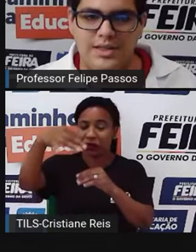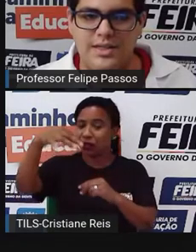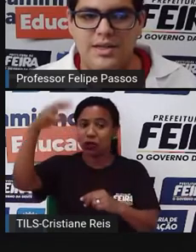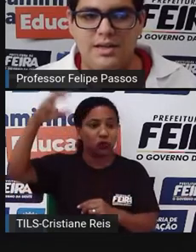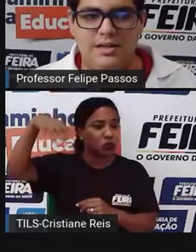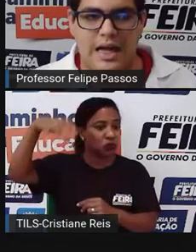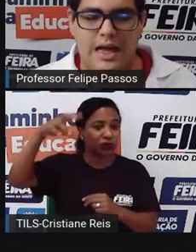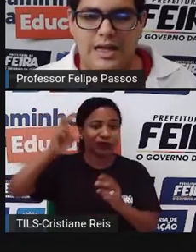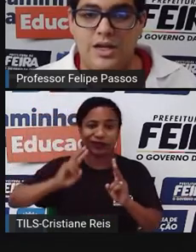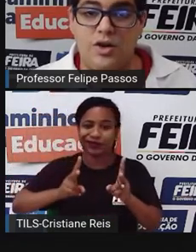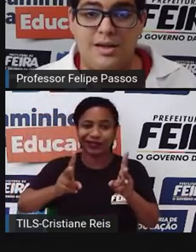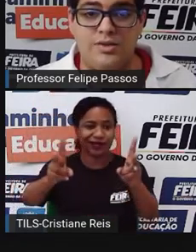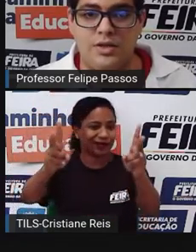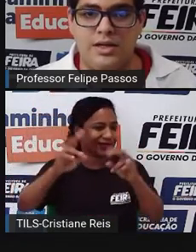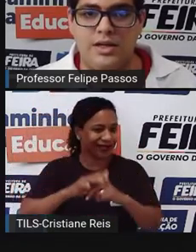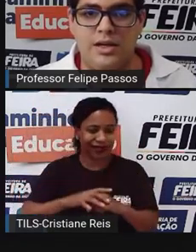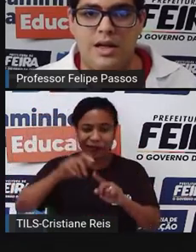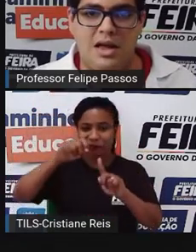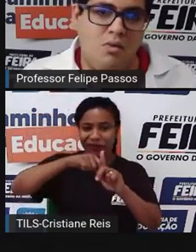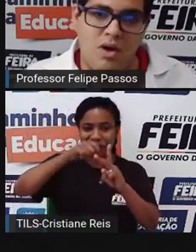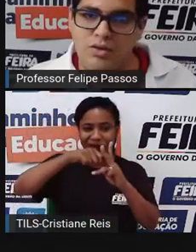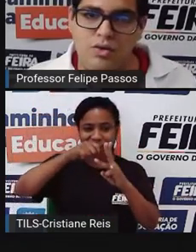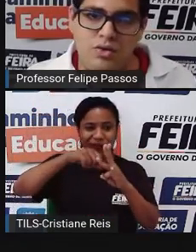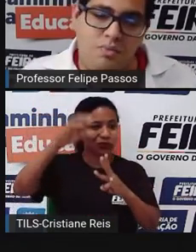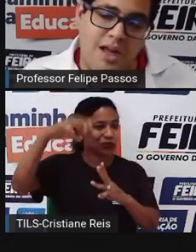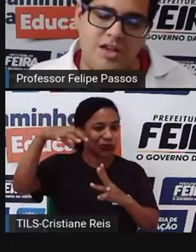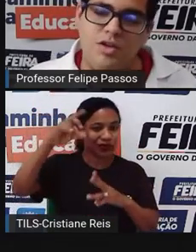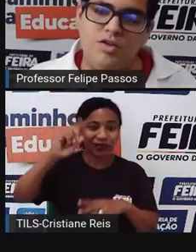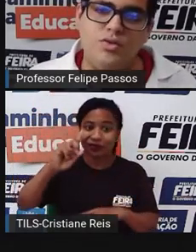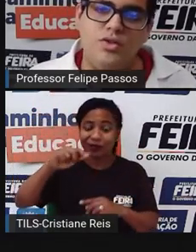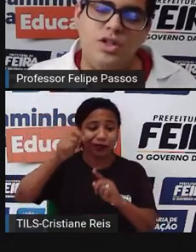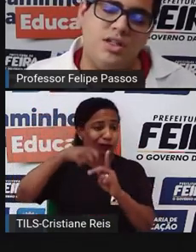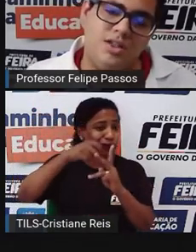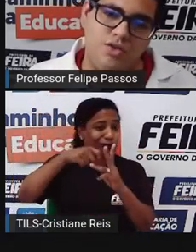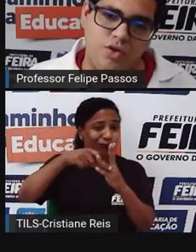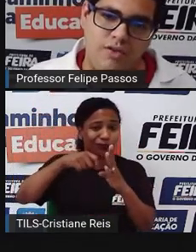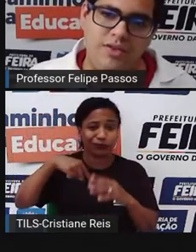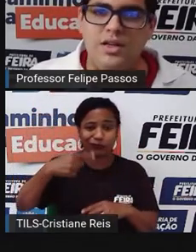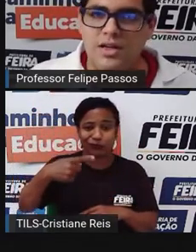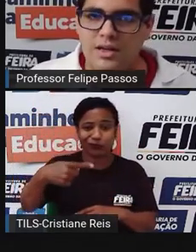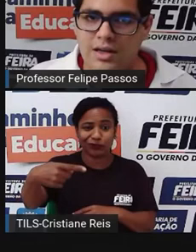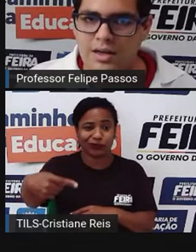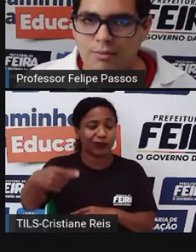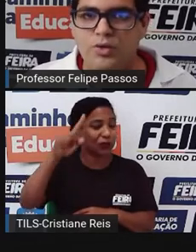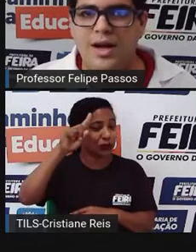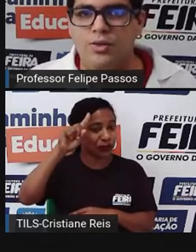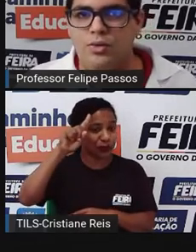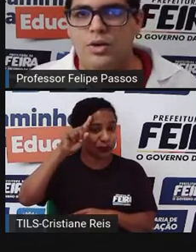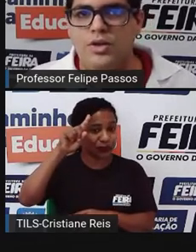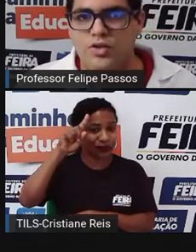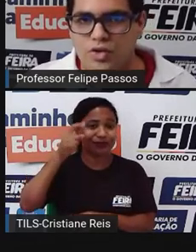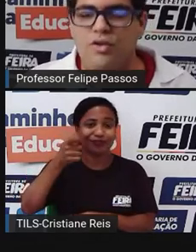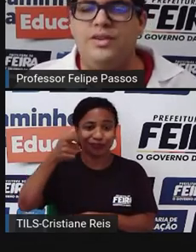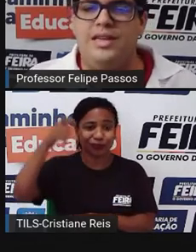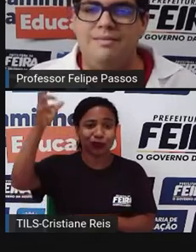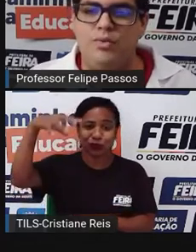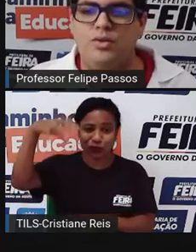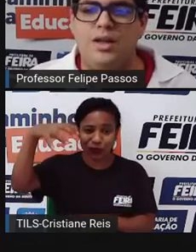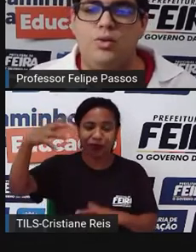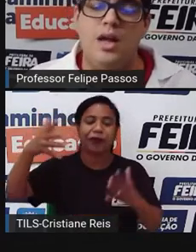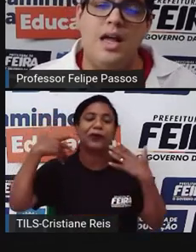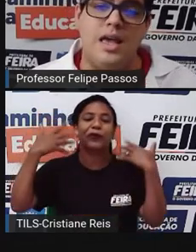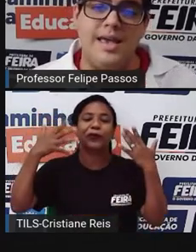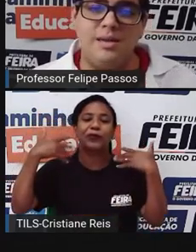chuvas na região amazônica. É o ano todo, praticamente todos os dias chove e muito calor. Chove e